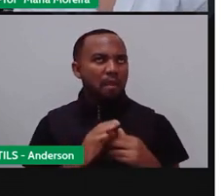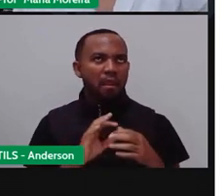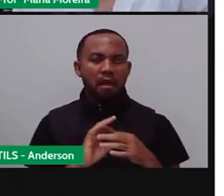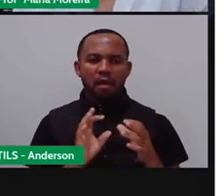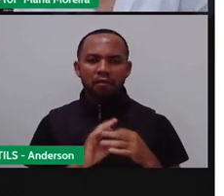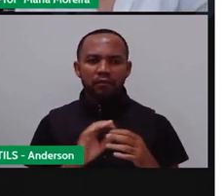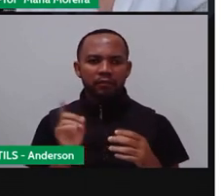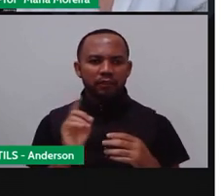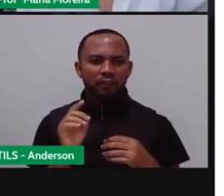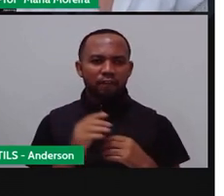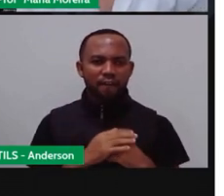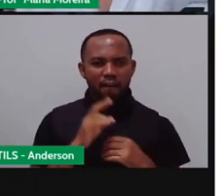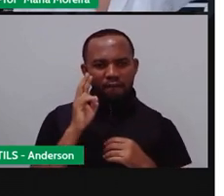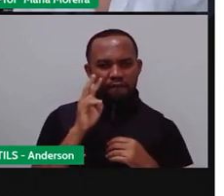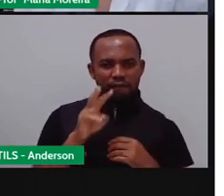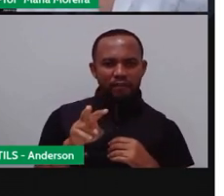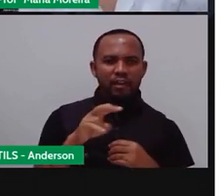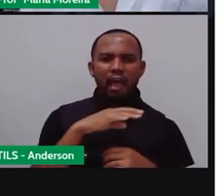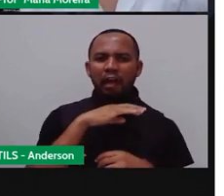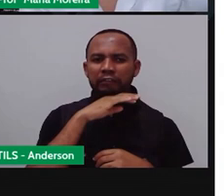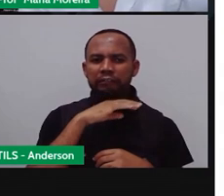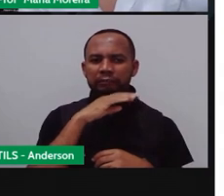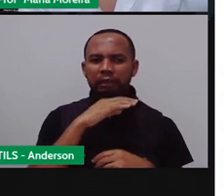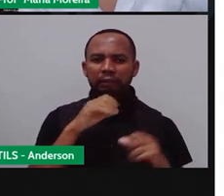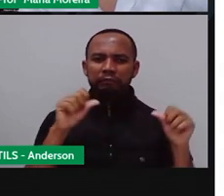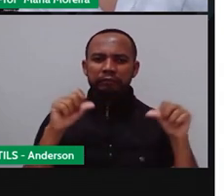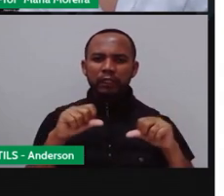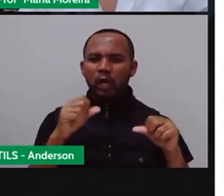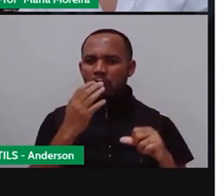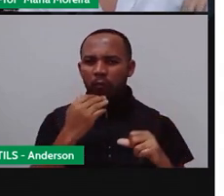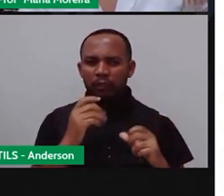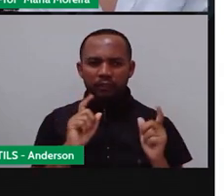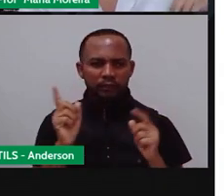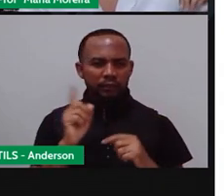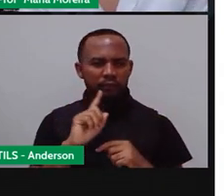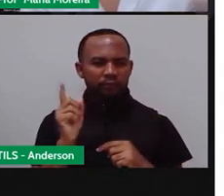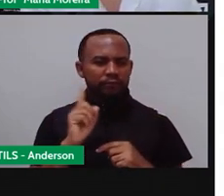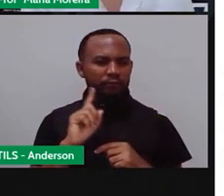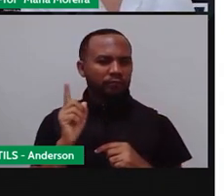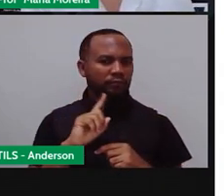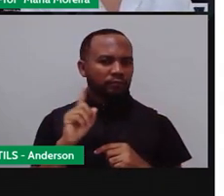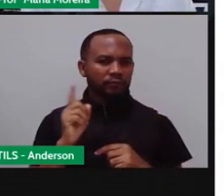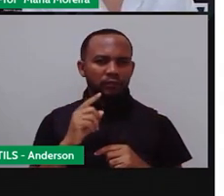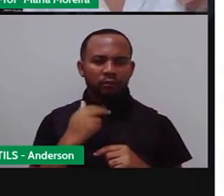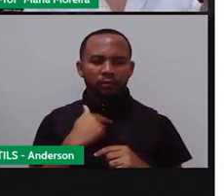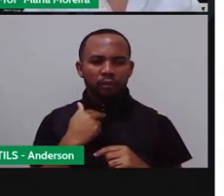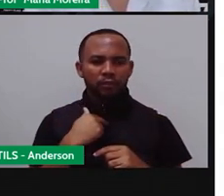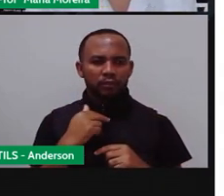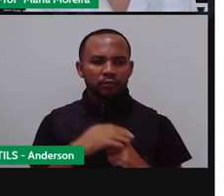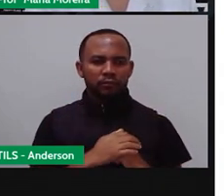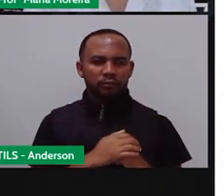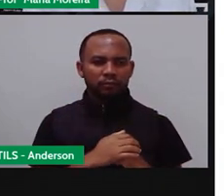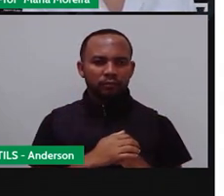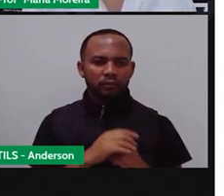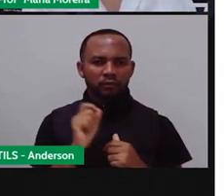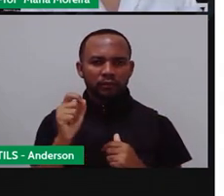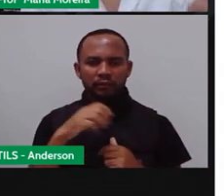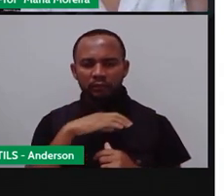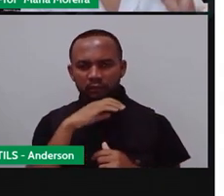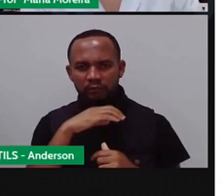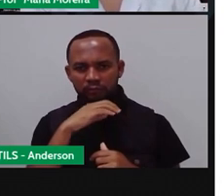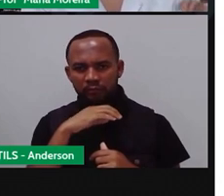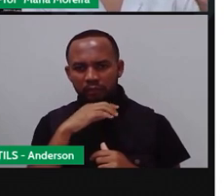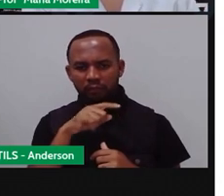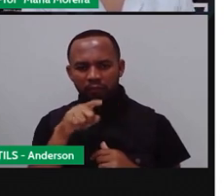eu avistei um animal selvagem, eu vou jogar uma comidinha aqui para ele chegar perto de mim. Nada de alimentar. Ah, eu fui no zoológico e fui um animal selvagem.